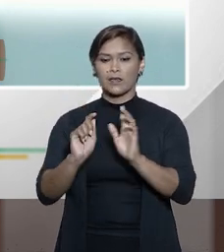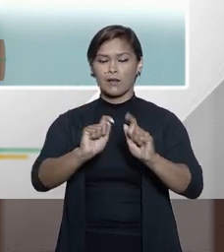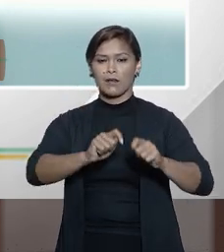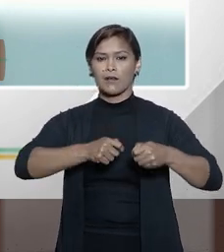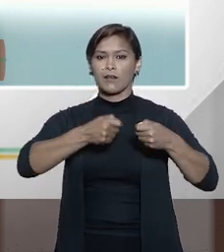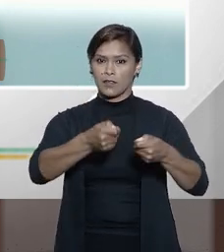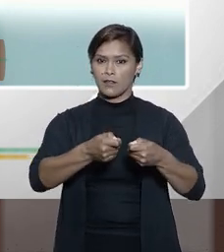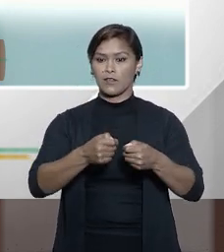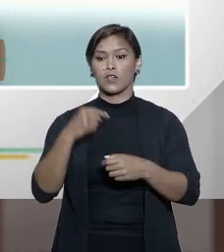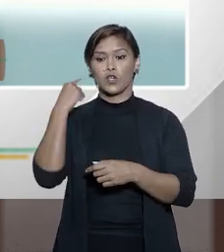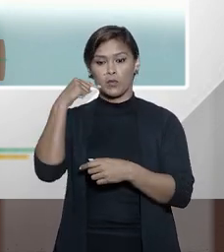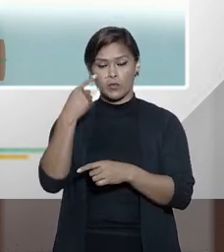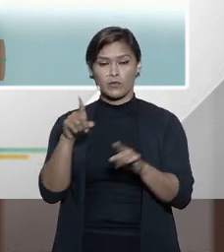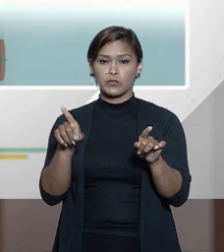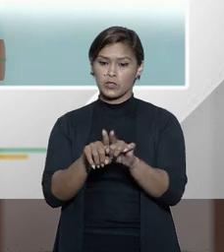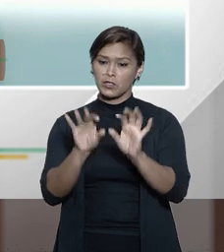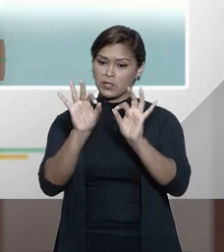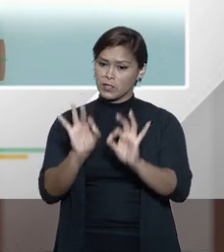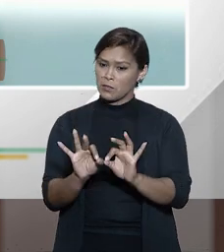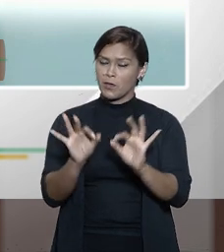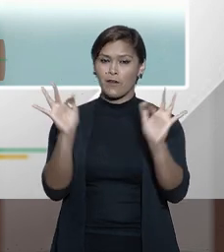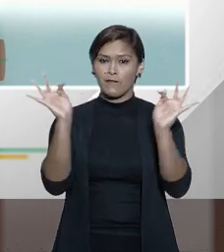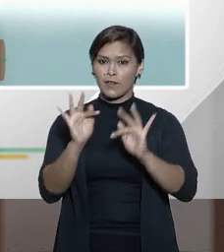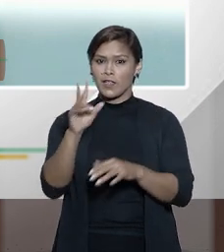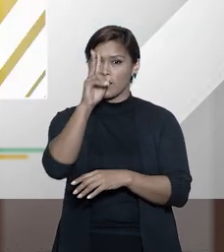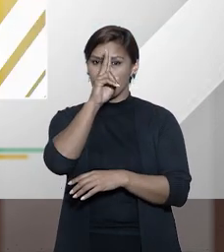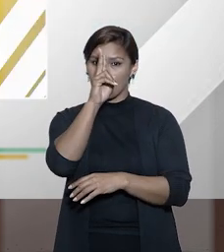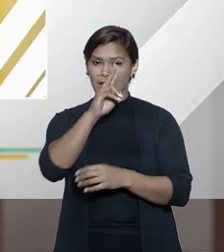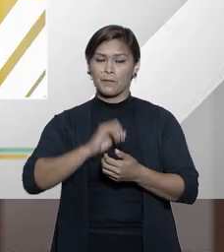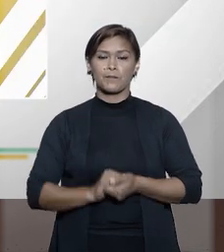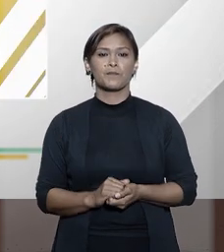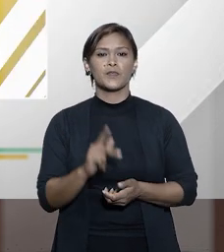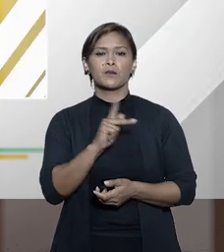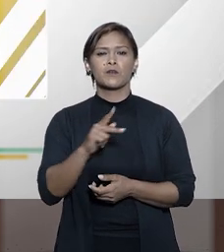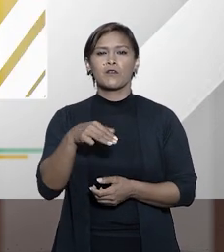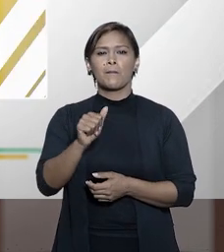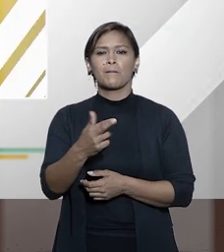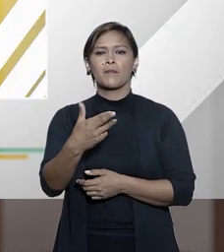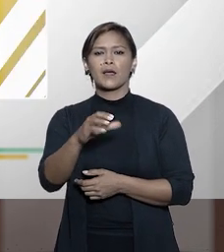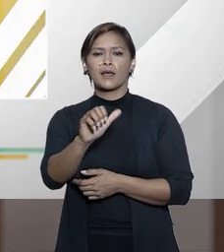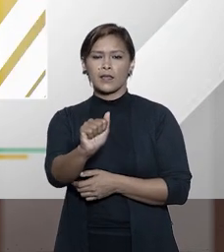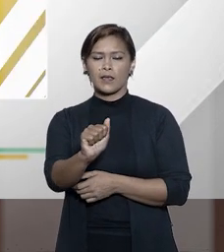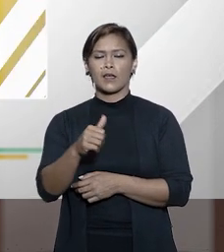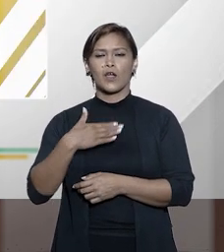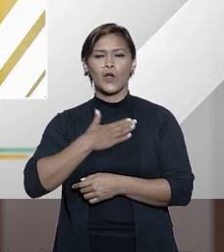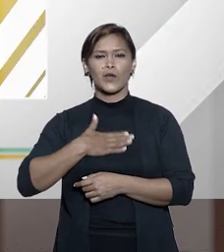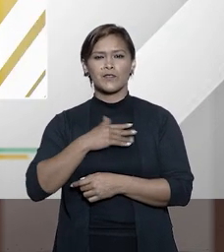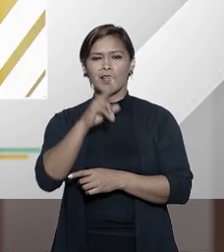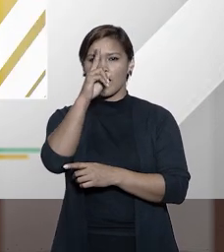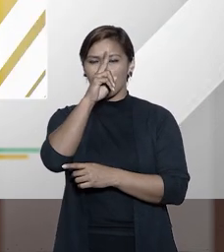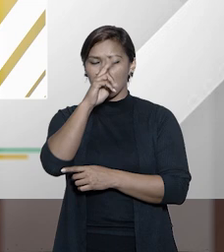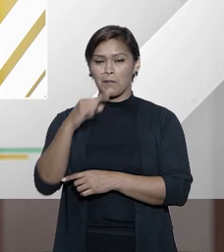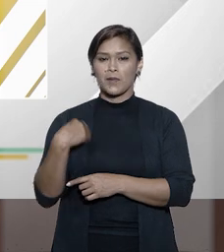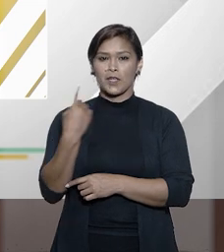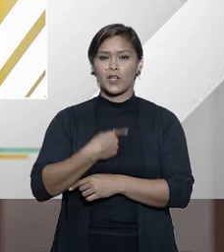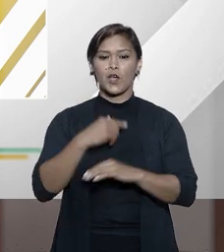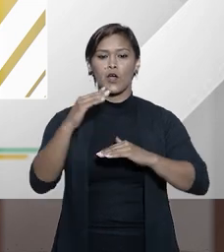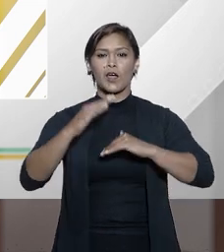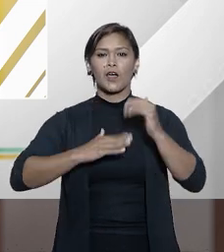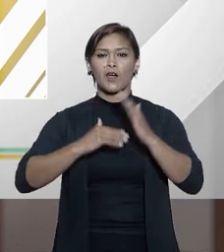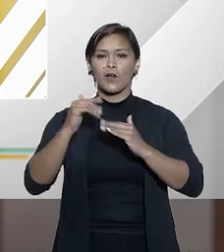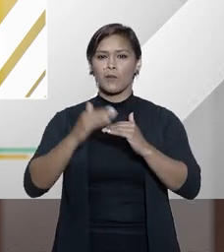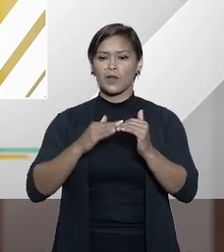da defesa. E o professor Vladimir também foi muito feliz nessa lembrança. Professora Maria Rosa, eu gostaria que você ressaltasse para a gente a